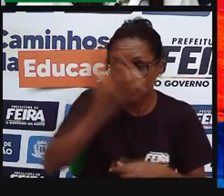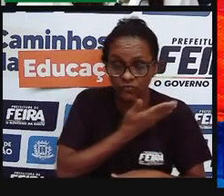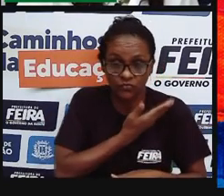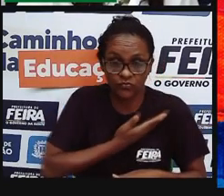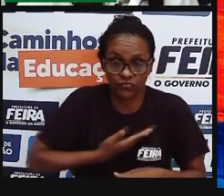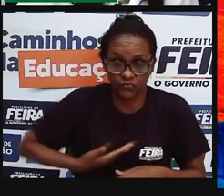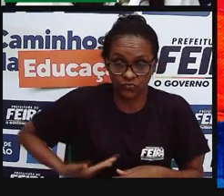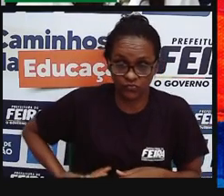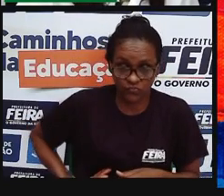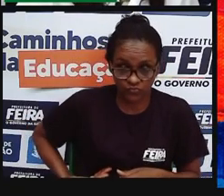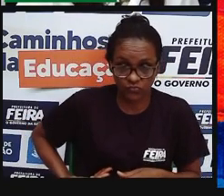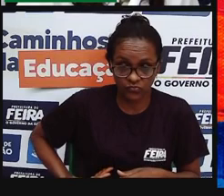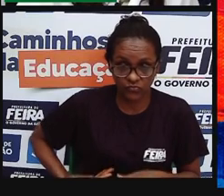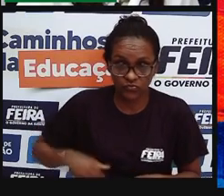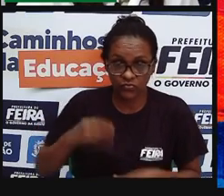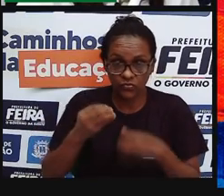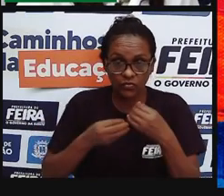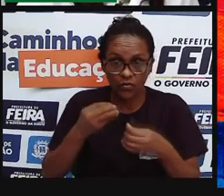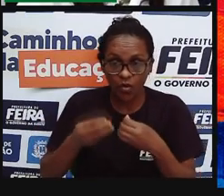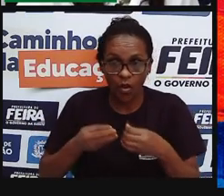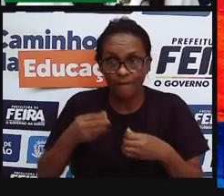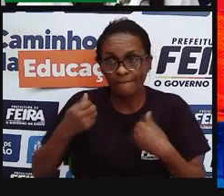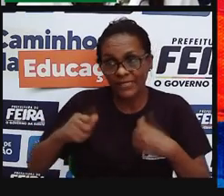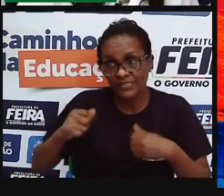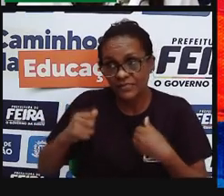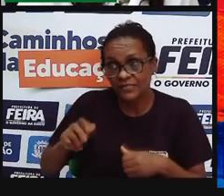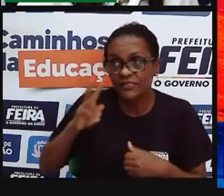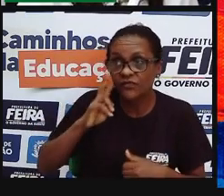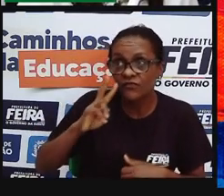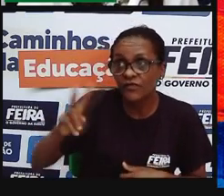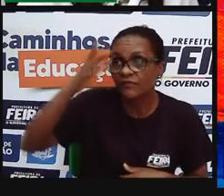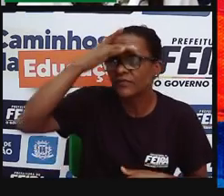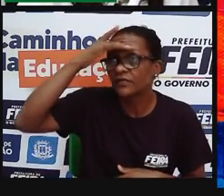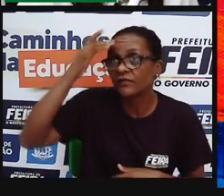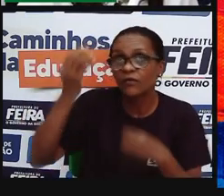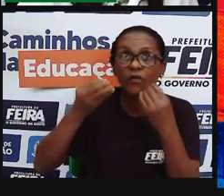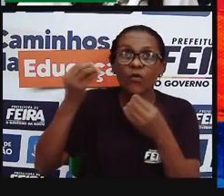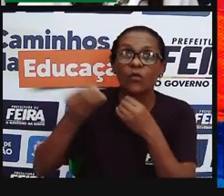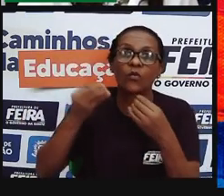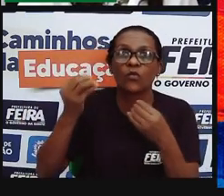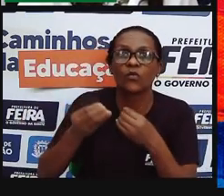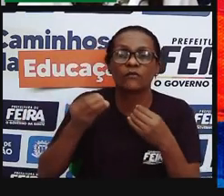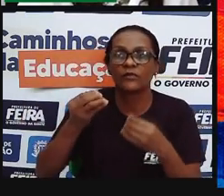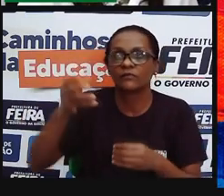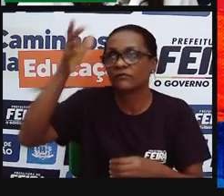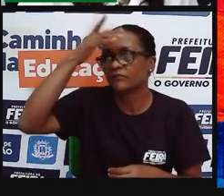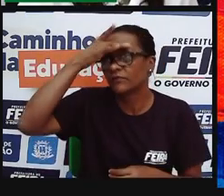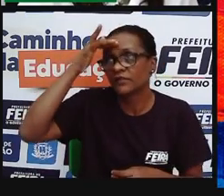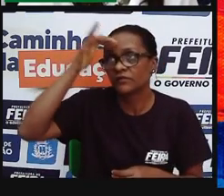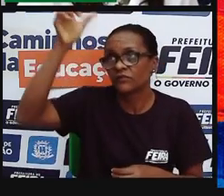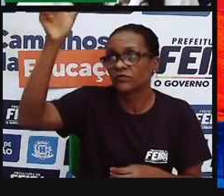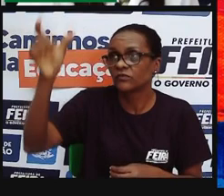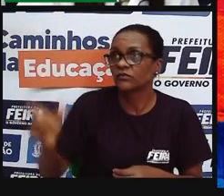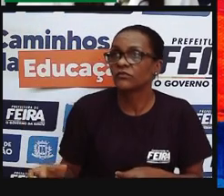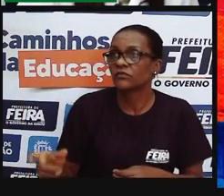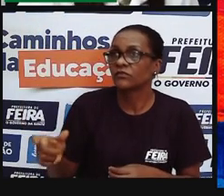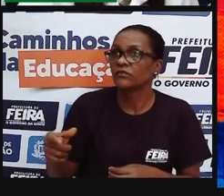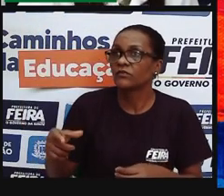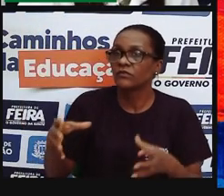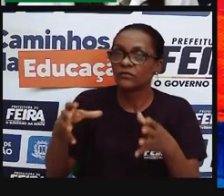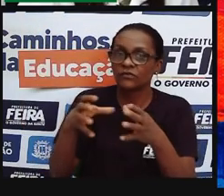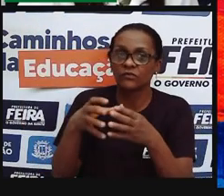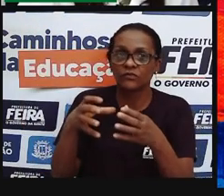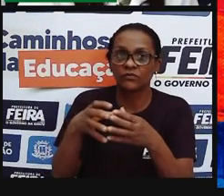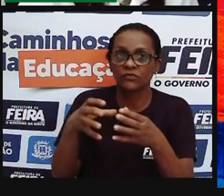costume antigo de considerar um homem como o único capaz de liderar um grupo de mulheres. Olha que